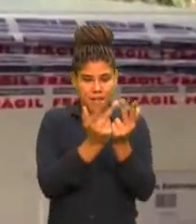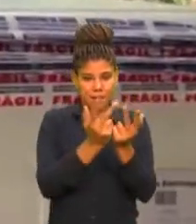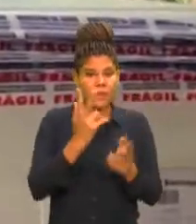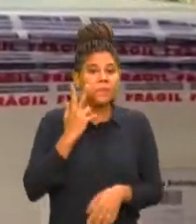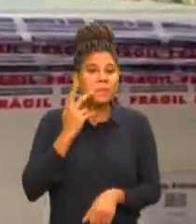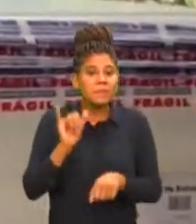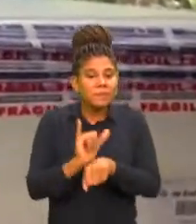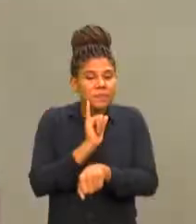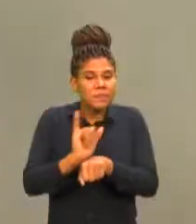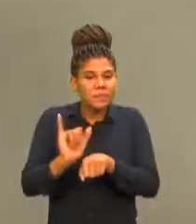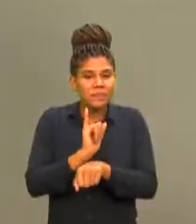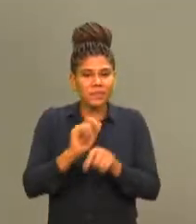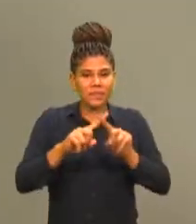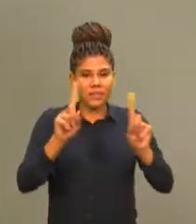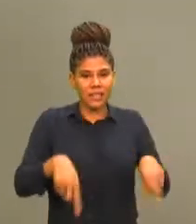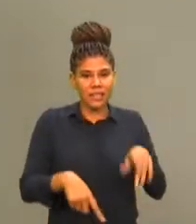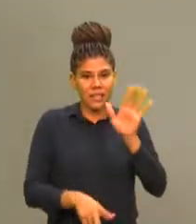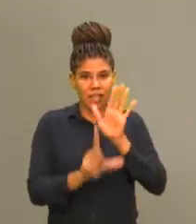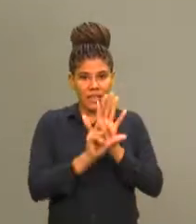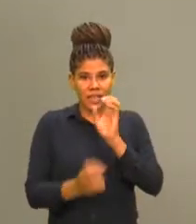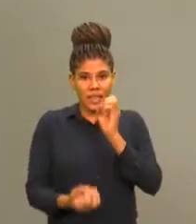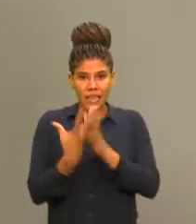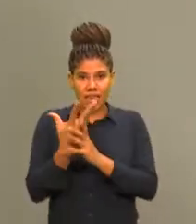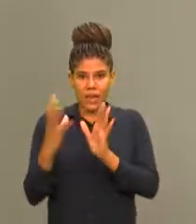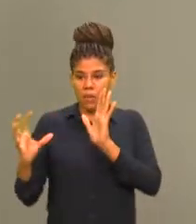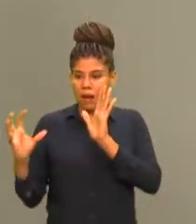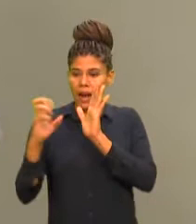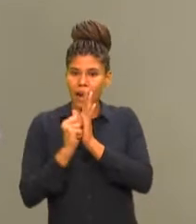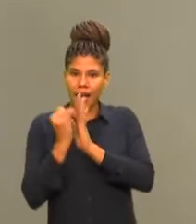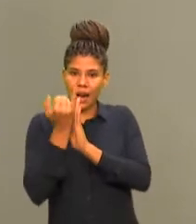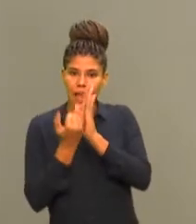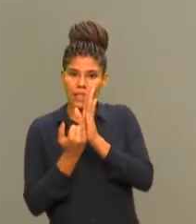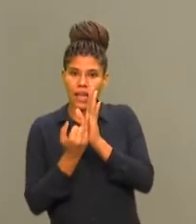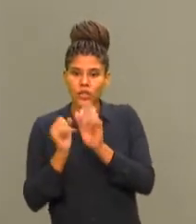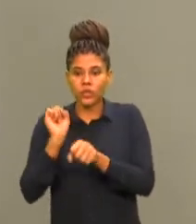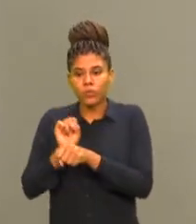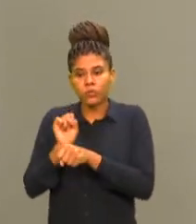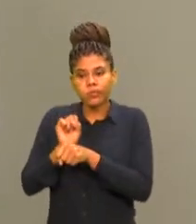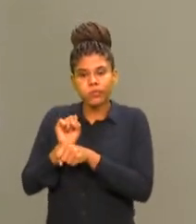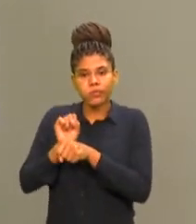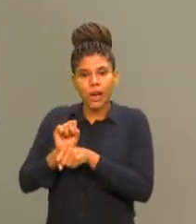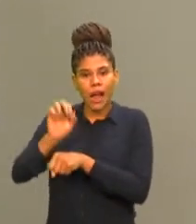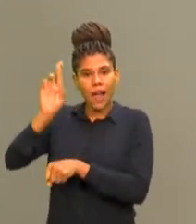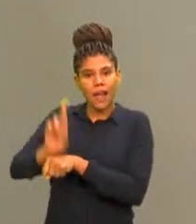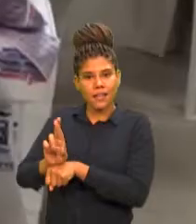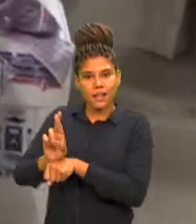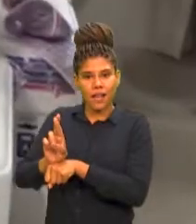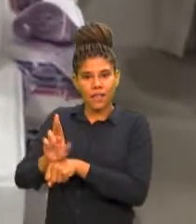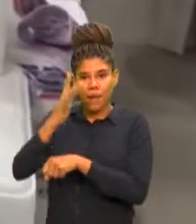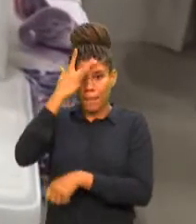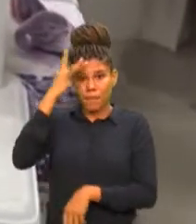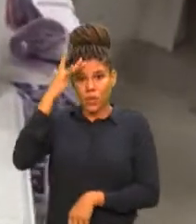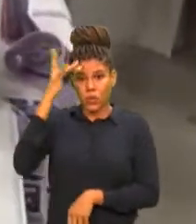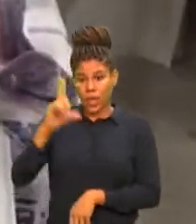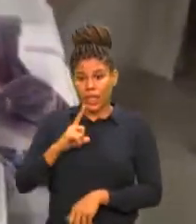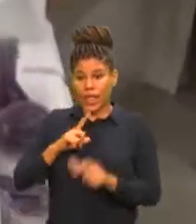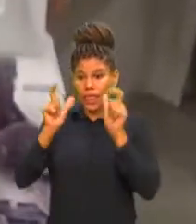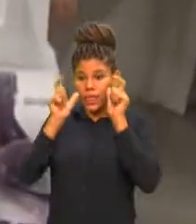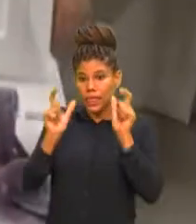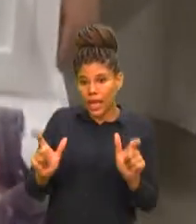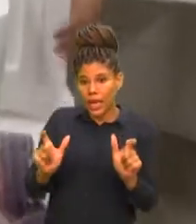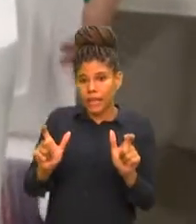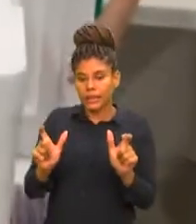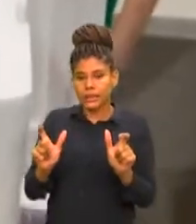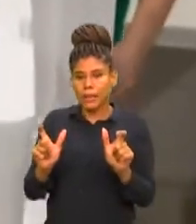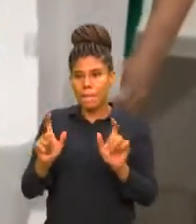aprovou uma medida que cria um cadastramento para que as pessoas que tenham interesse e estão longe na fila possam receber o imunizante